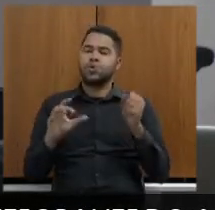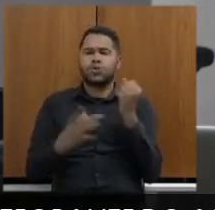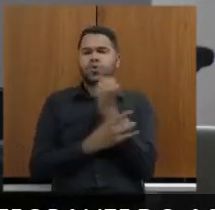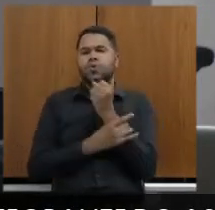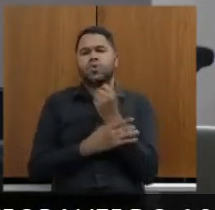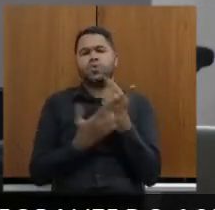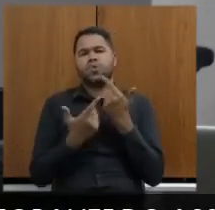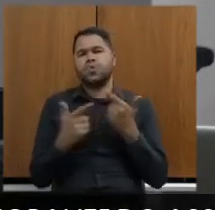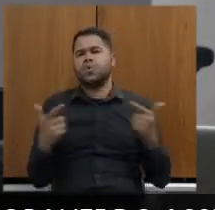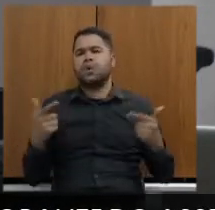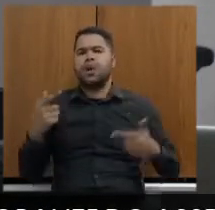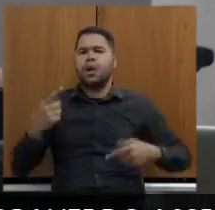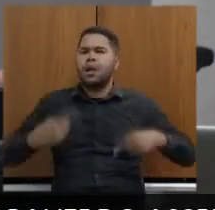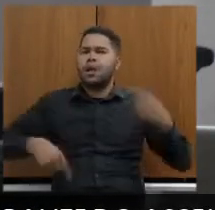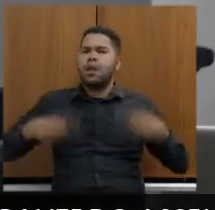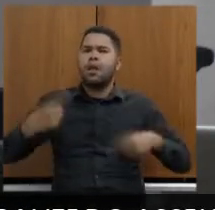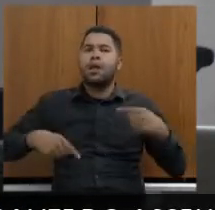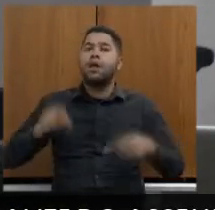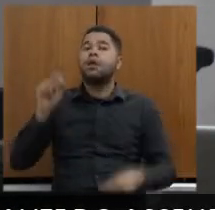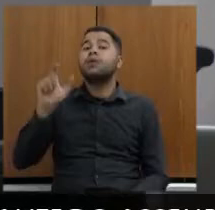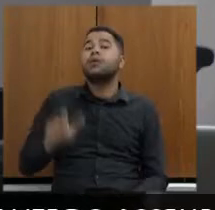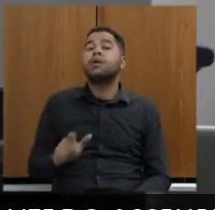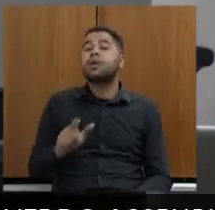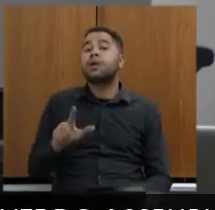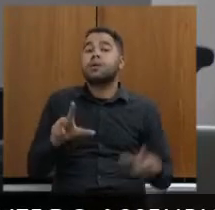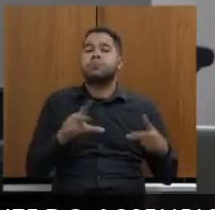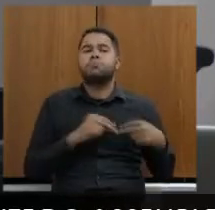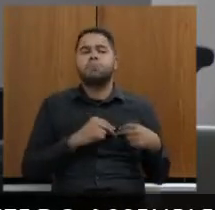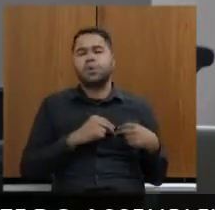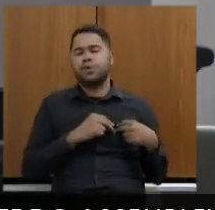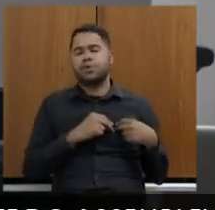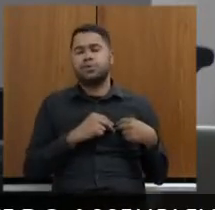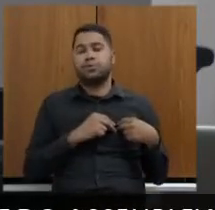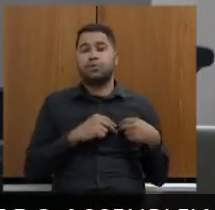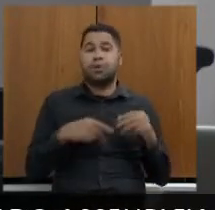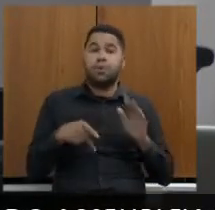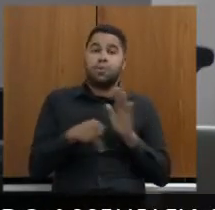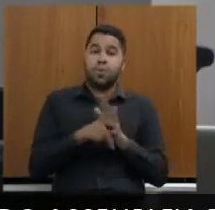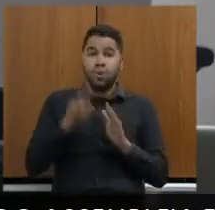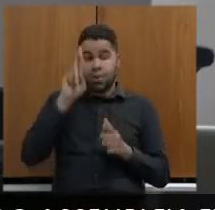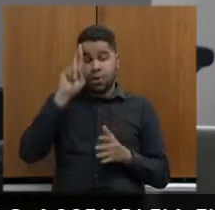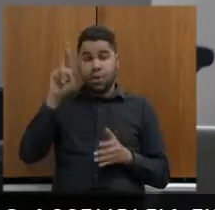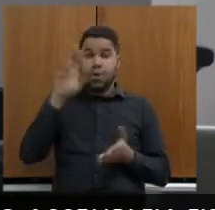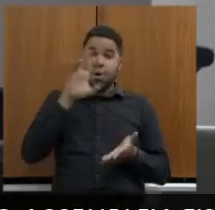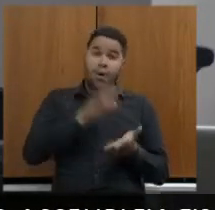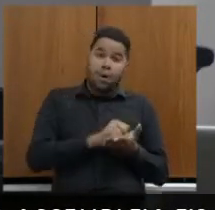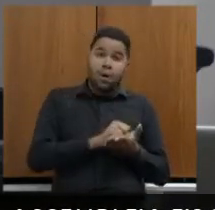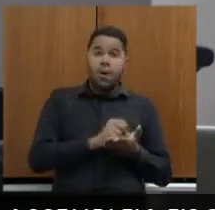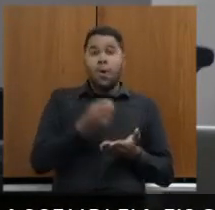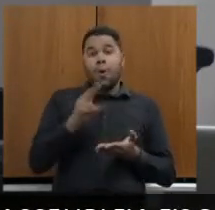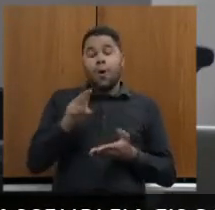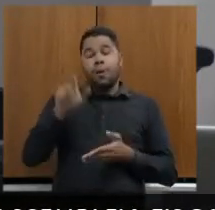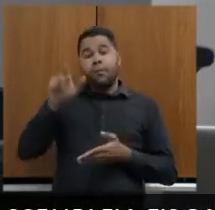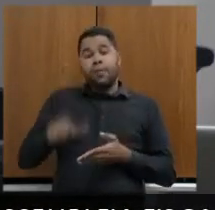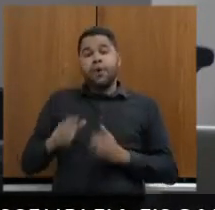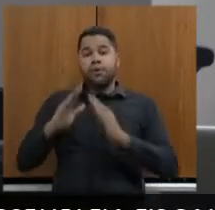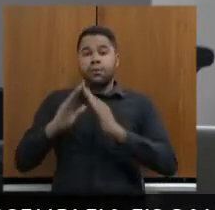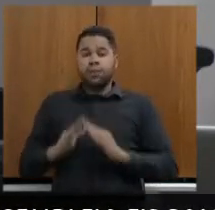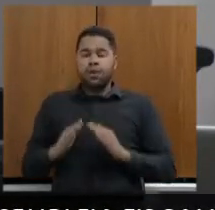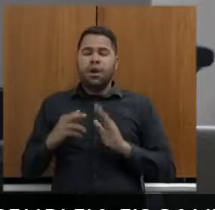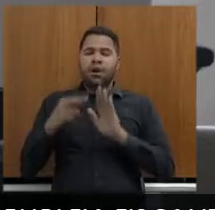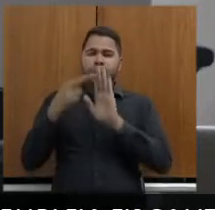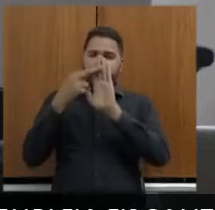não haja a discussão de quem é o merecedor da indenização se é o proprietário registral ou o poceiro então essa